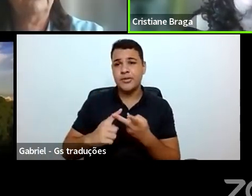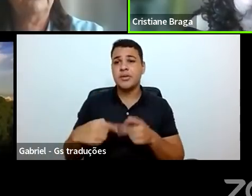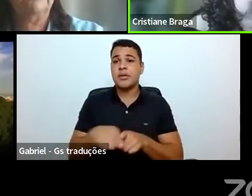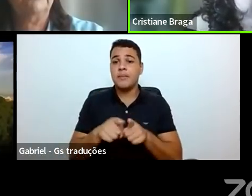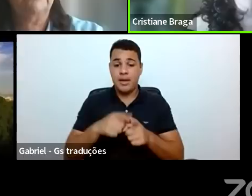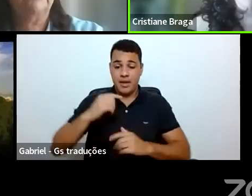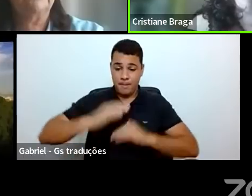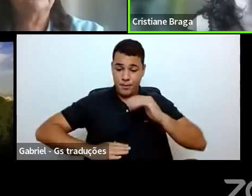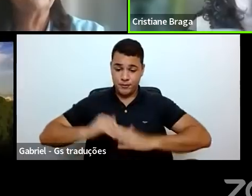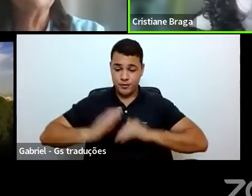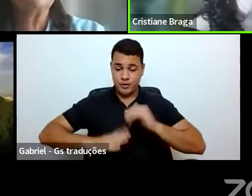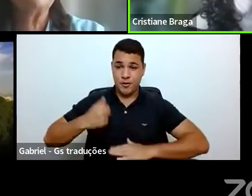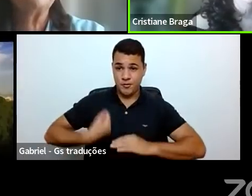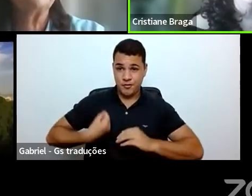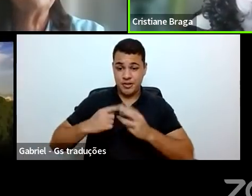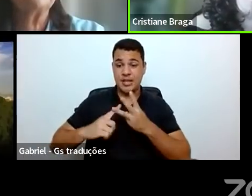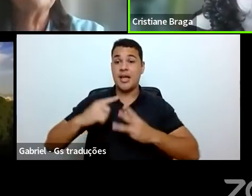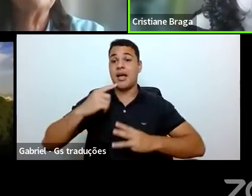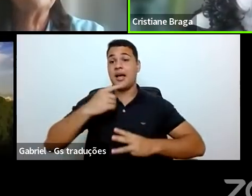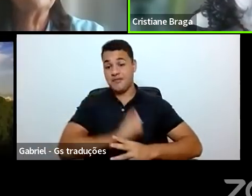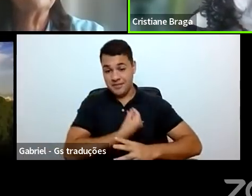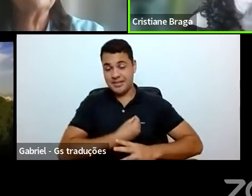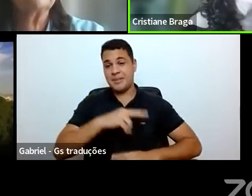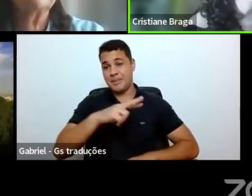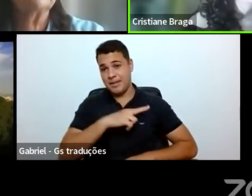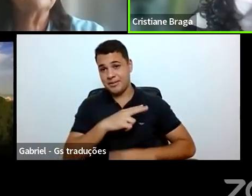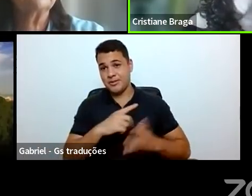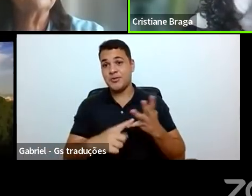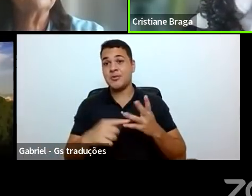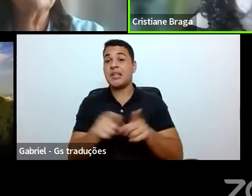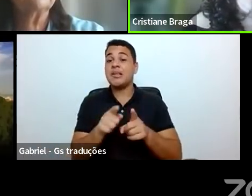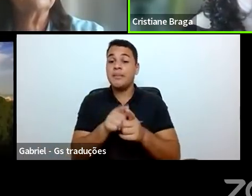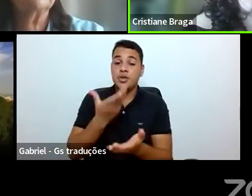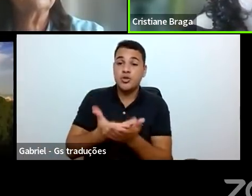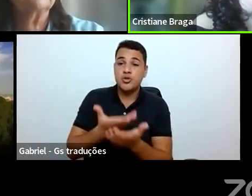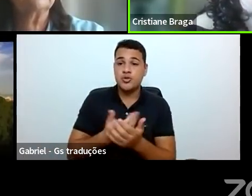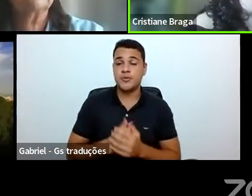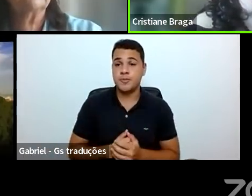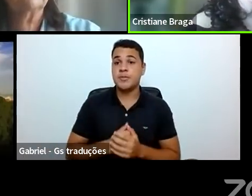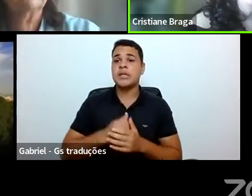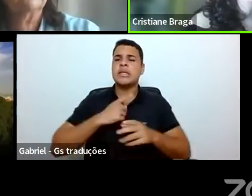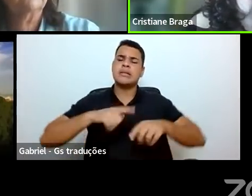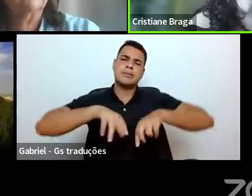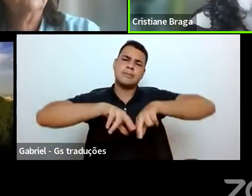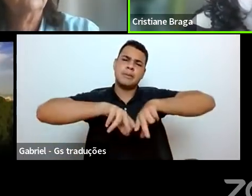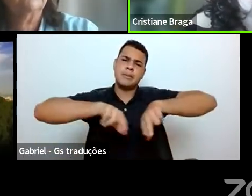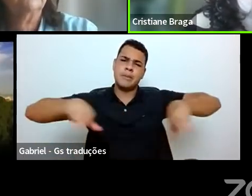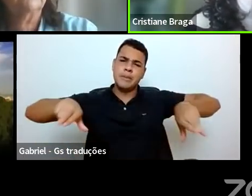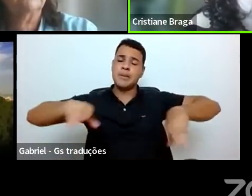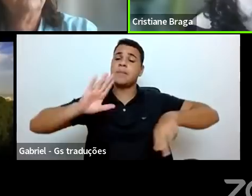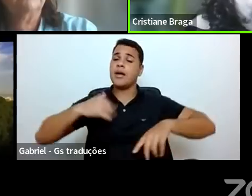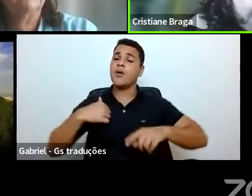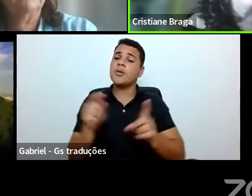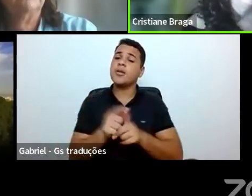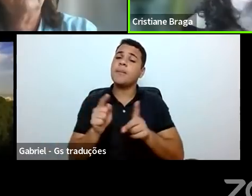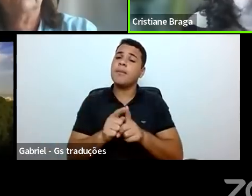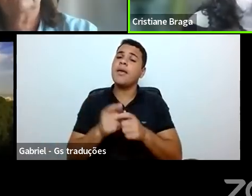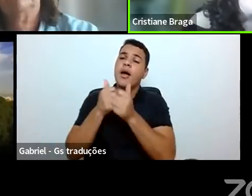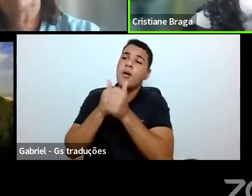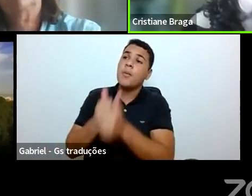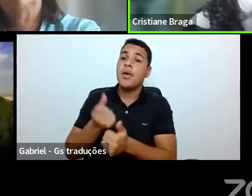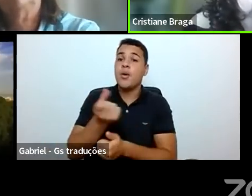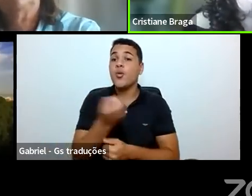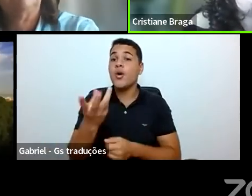profissional, a vida social, dentre outros. Mas mesmo diante de tanta diversidade, pude acompanhar o quanto os jovens,